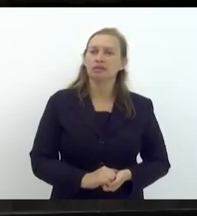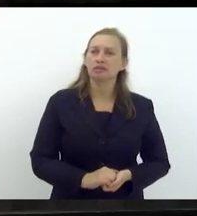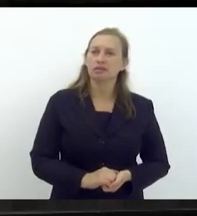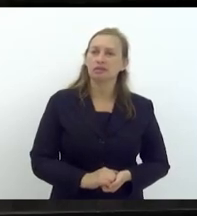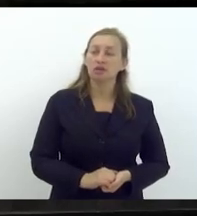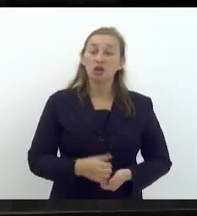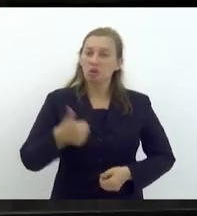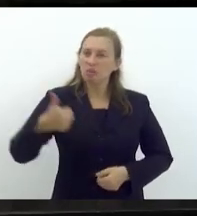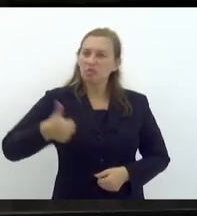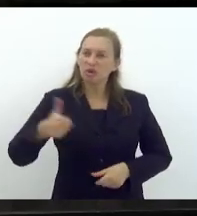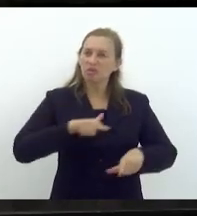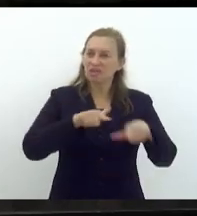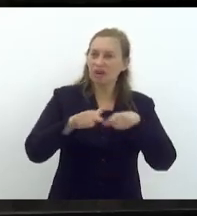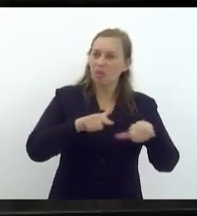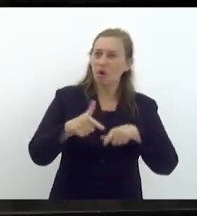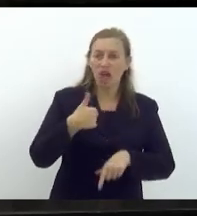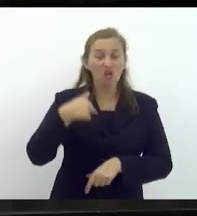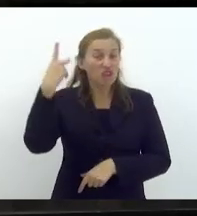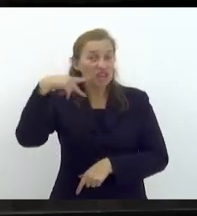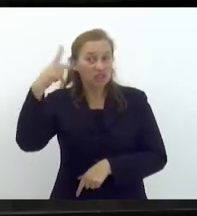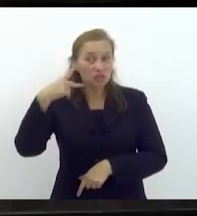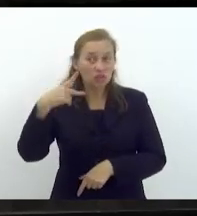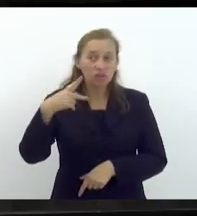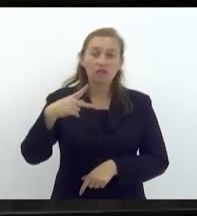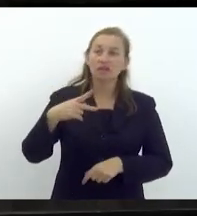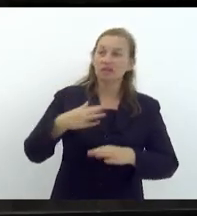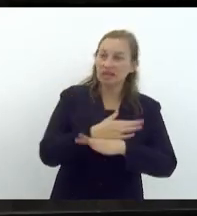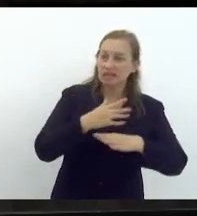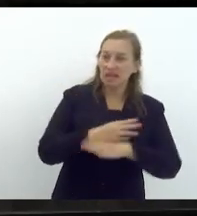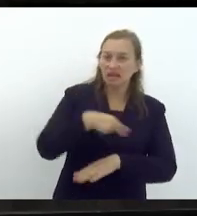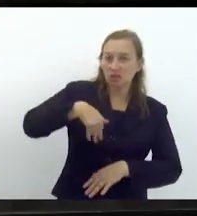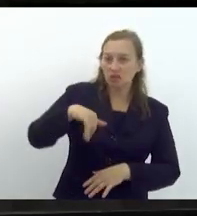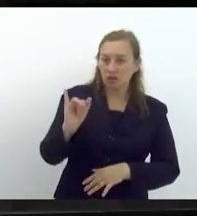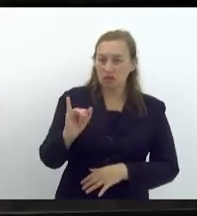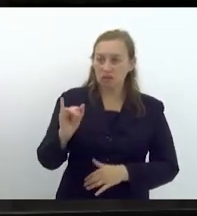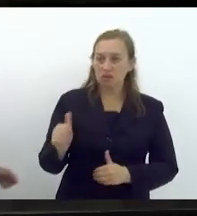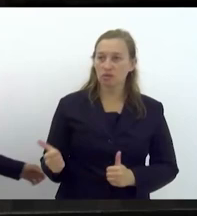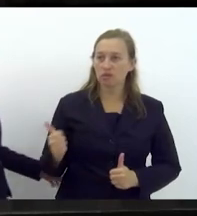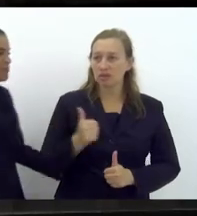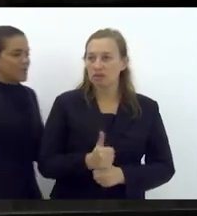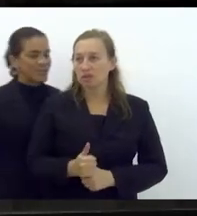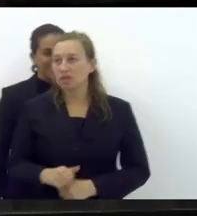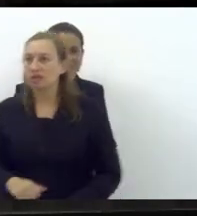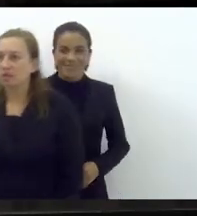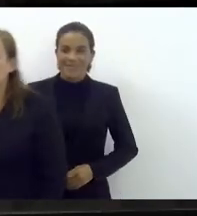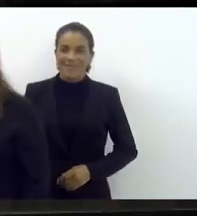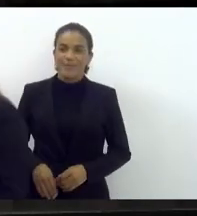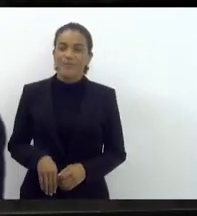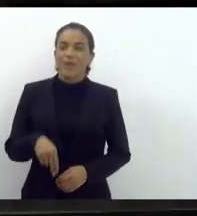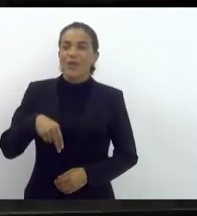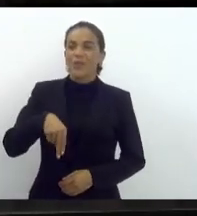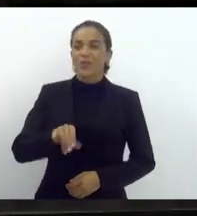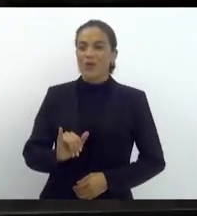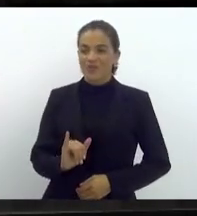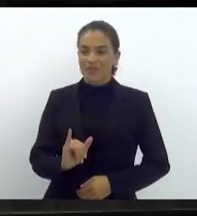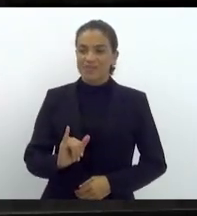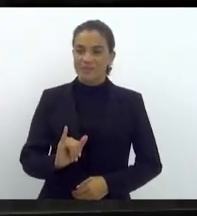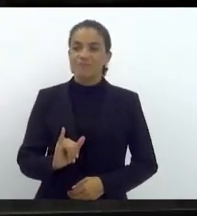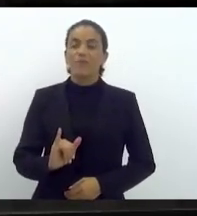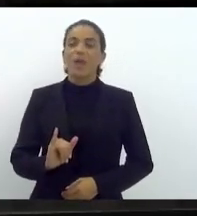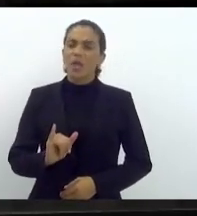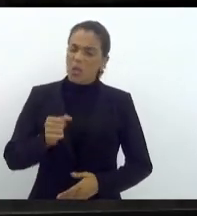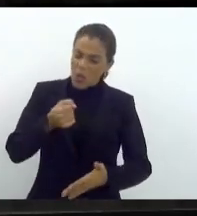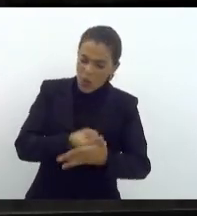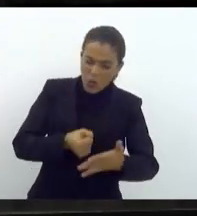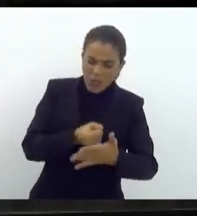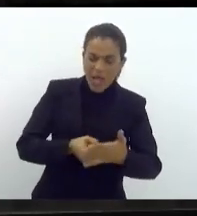Desde o meu primeiro mandato quando eu fui vereador na cidade de Nova Iguaçu, que eu era presidente da Comissão de Segurança de Nova Iguaçu, que eu lutava